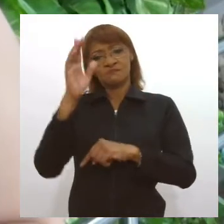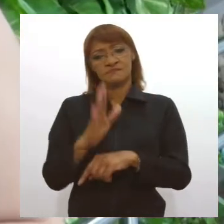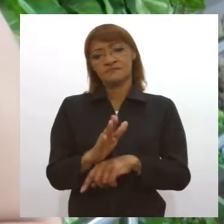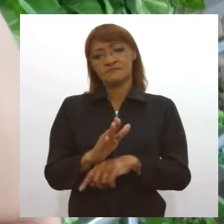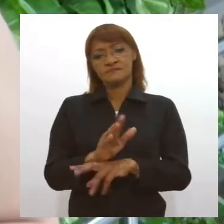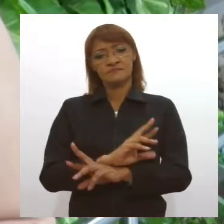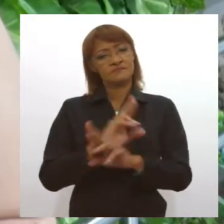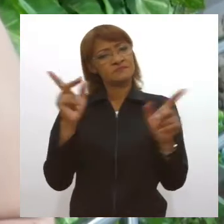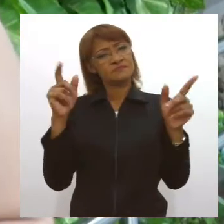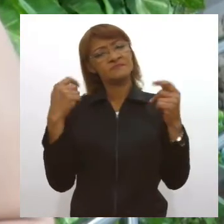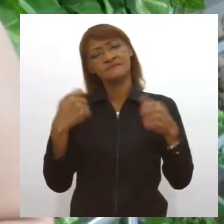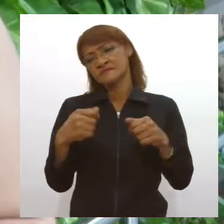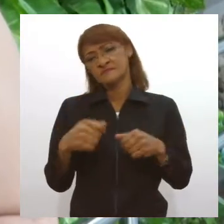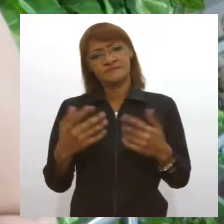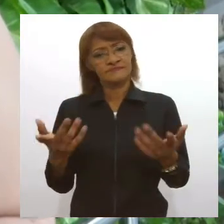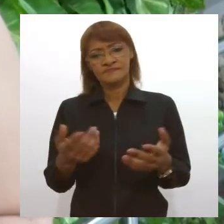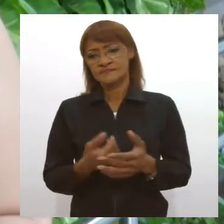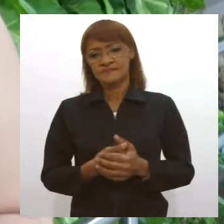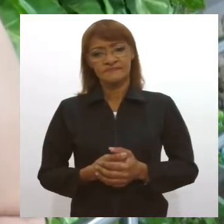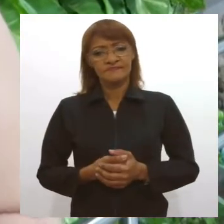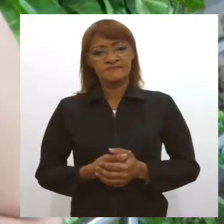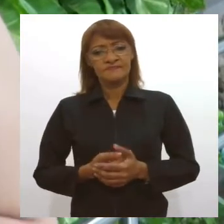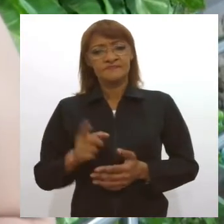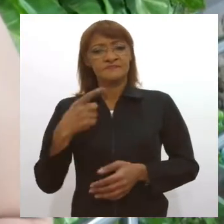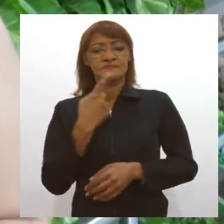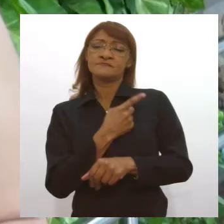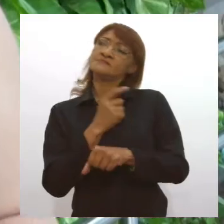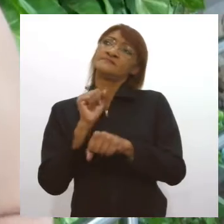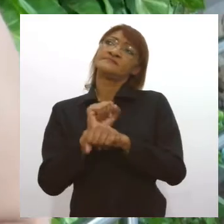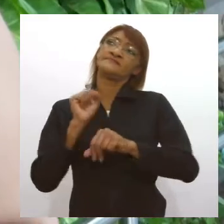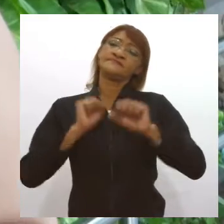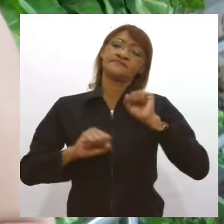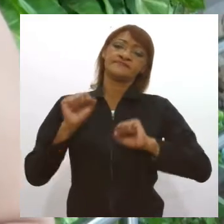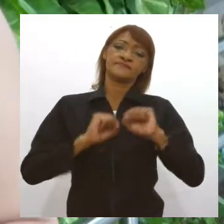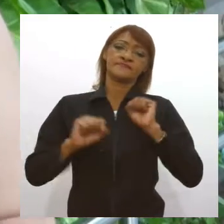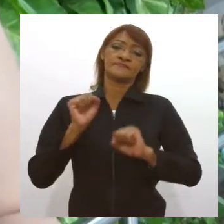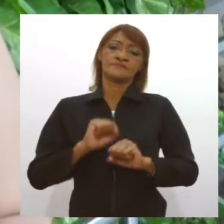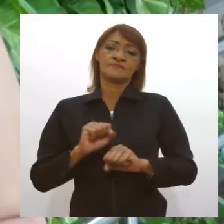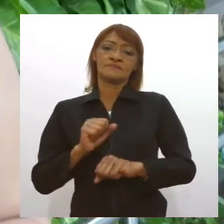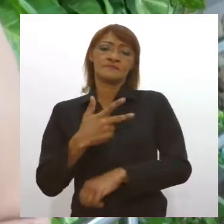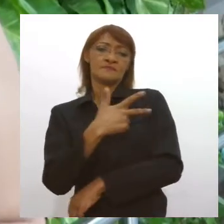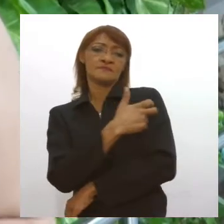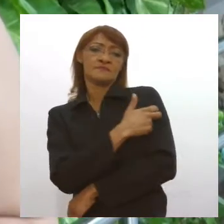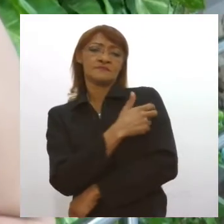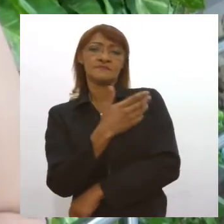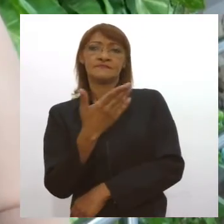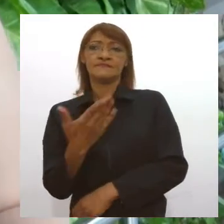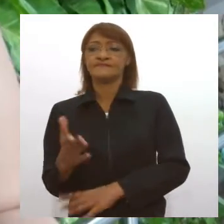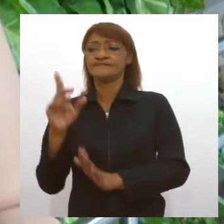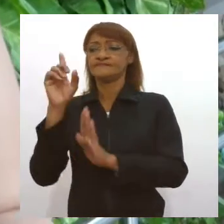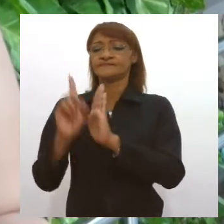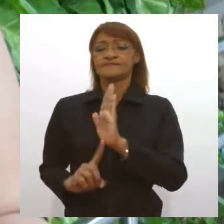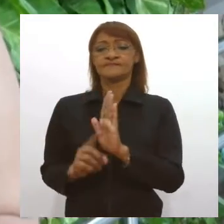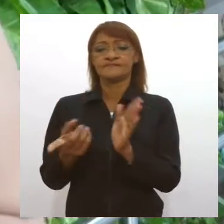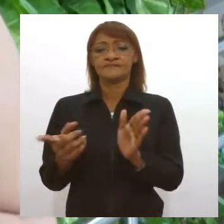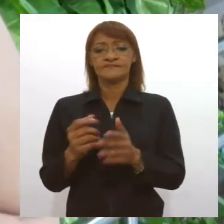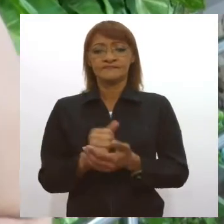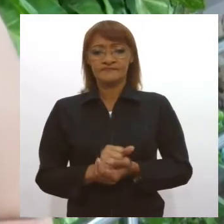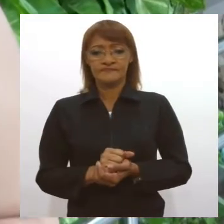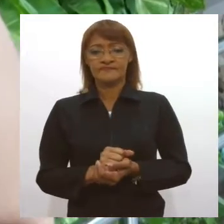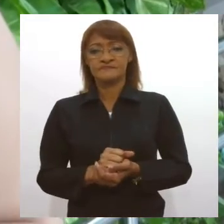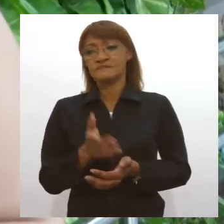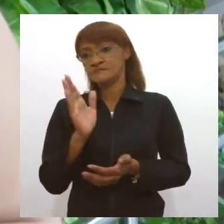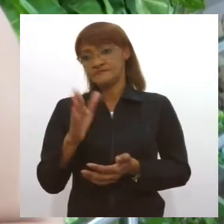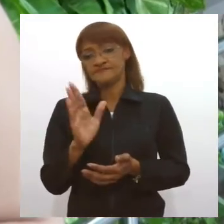ser assim. Não era para a gente estar esperando ansiosamente por algo que deveria ser um direito básico e que deveria estar na nossa mão ali já,